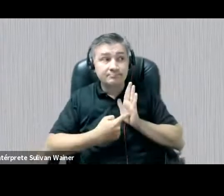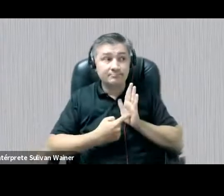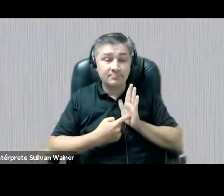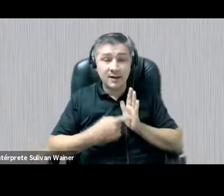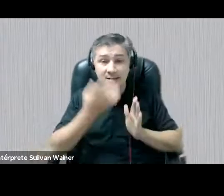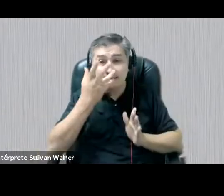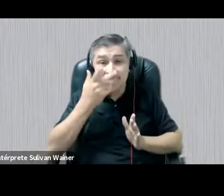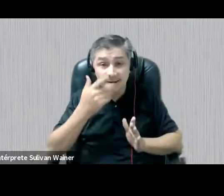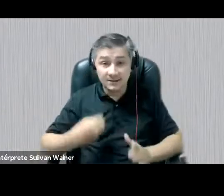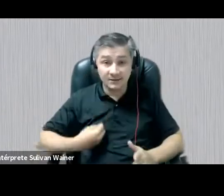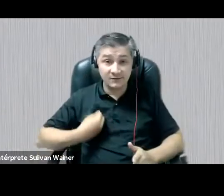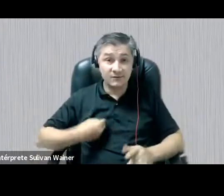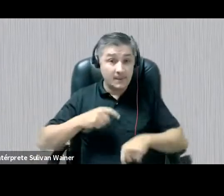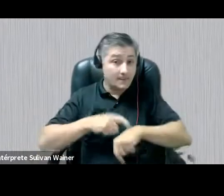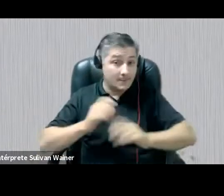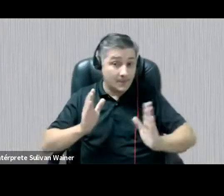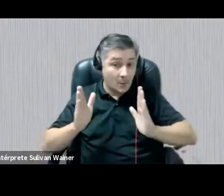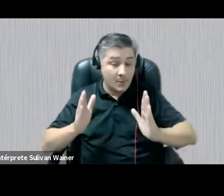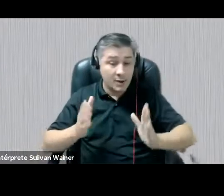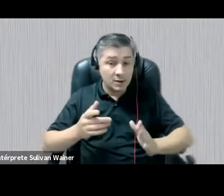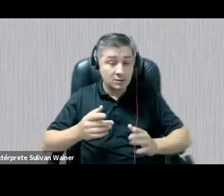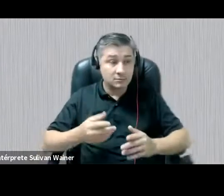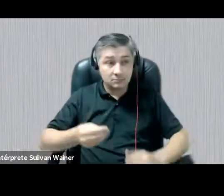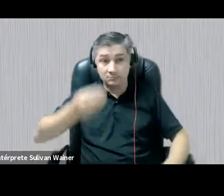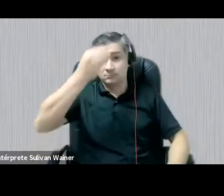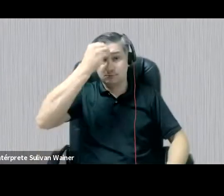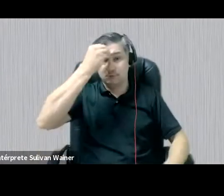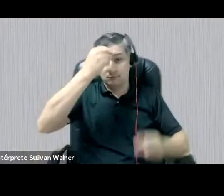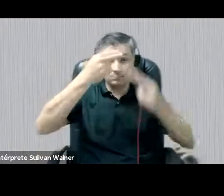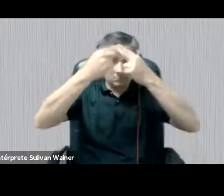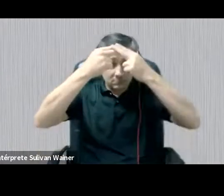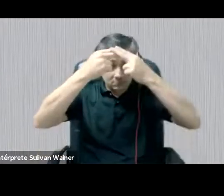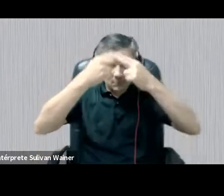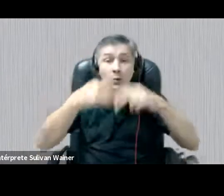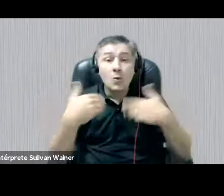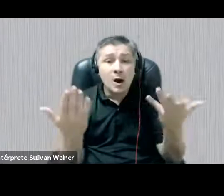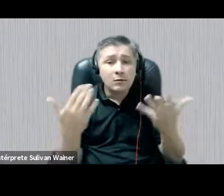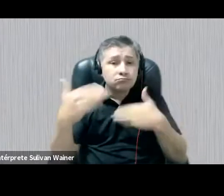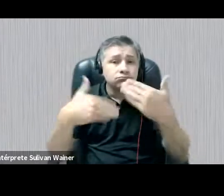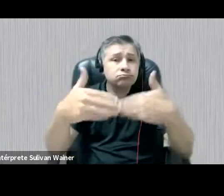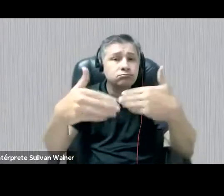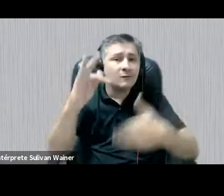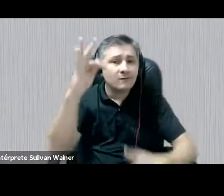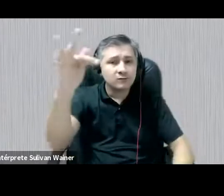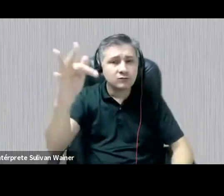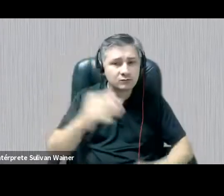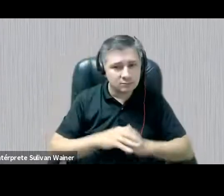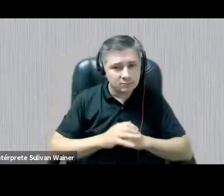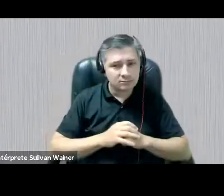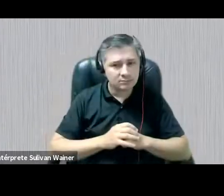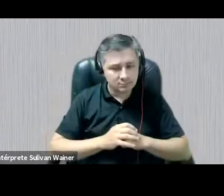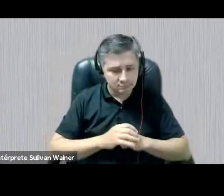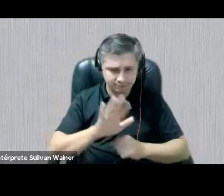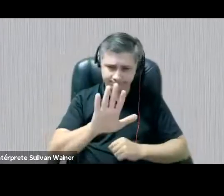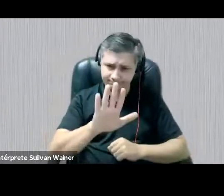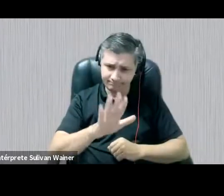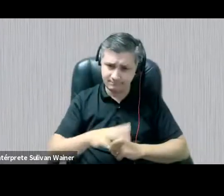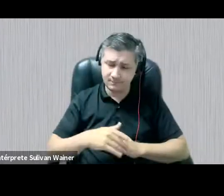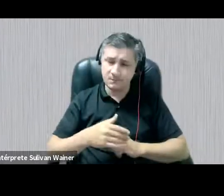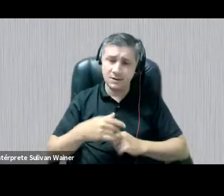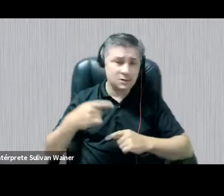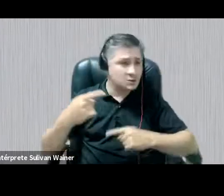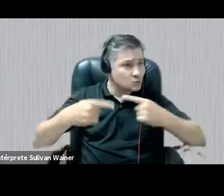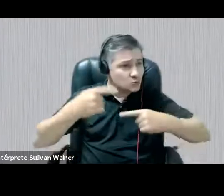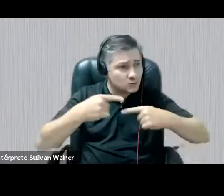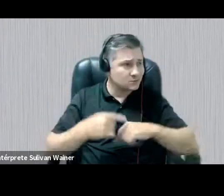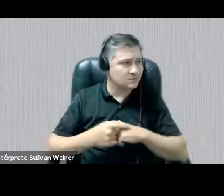herdando, o elas herdam desses tempos? Bom, antes de tudo, nesse diálogo tanto